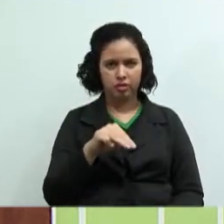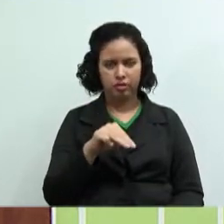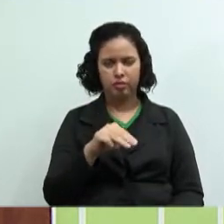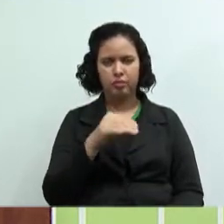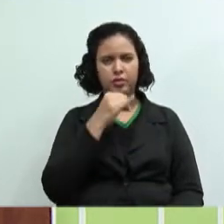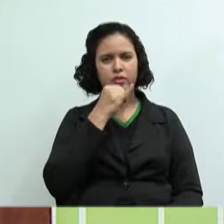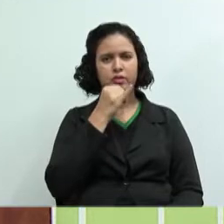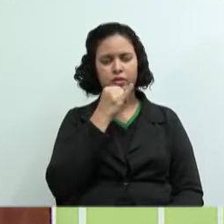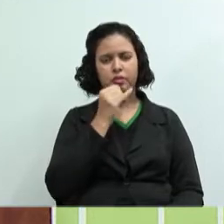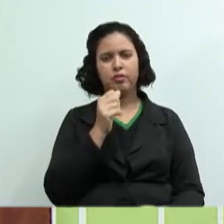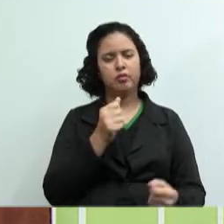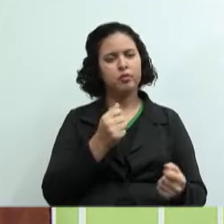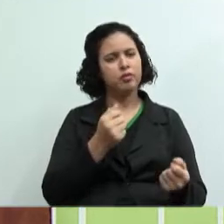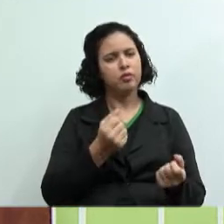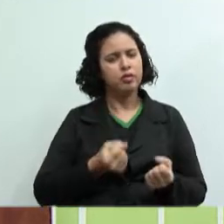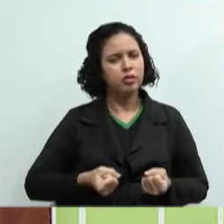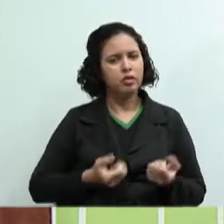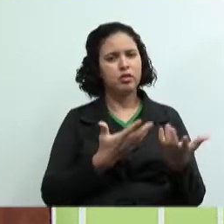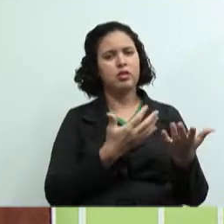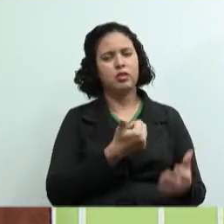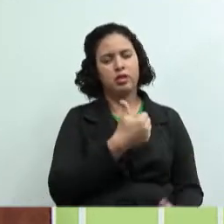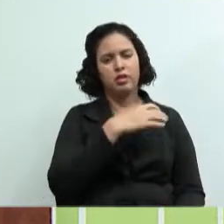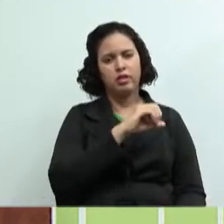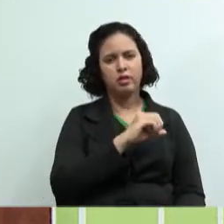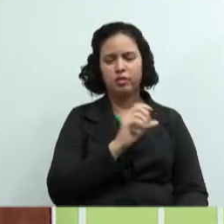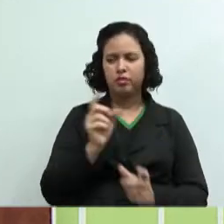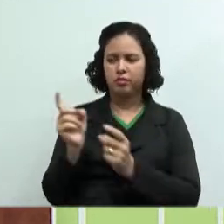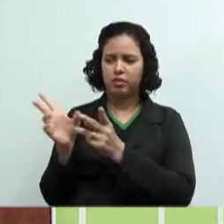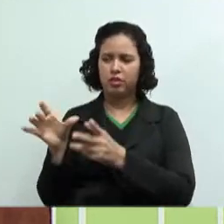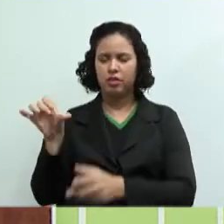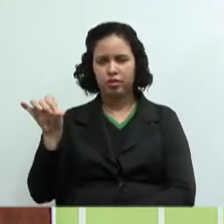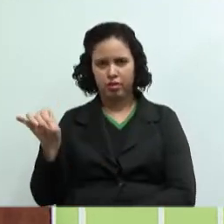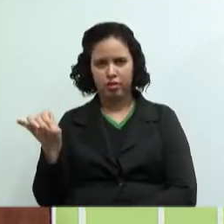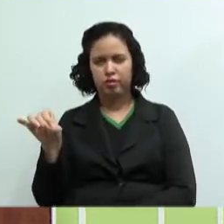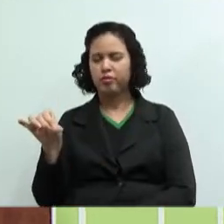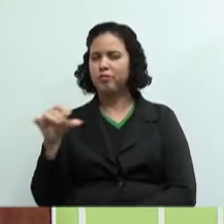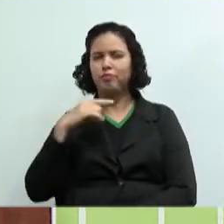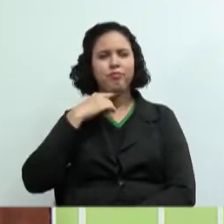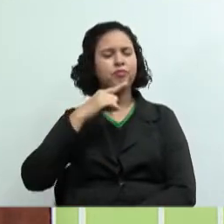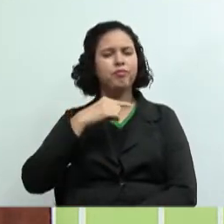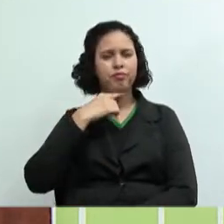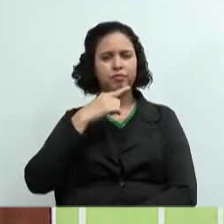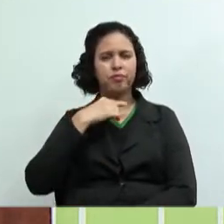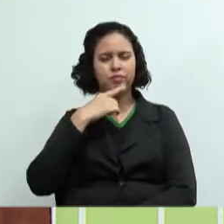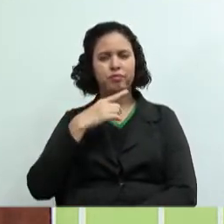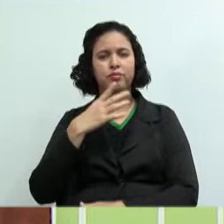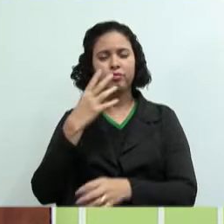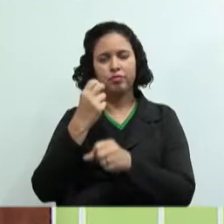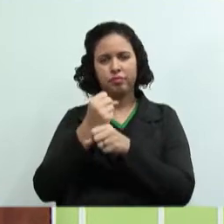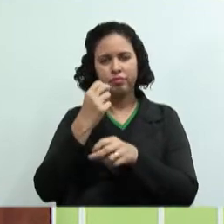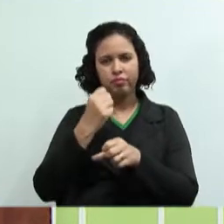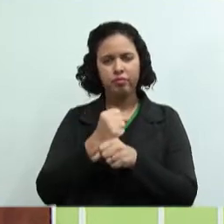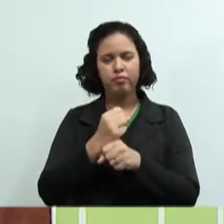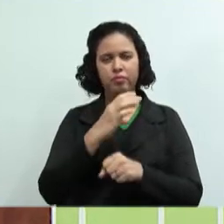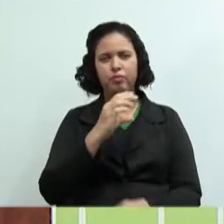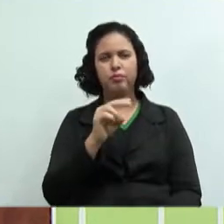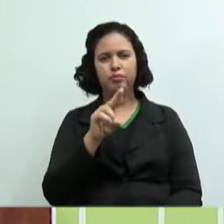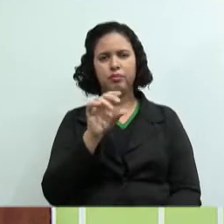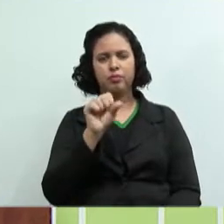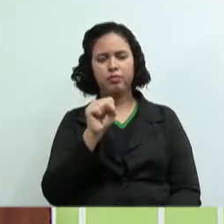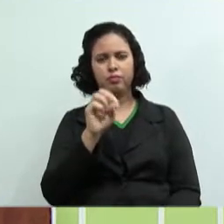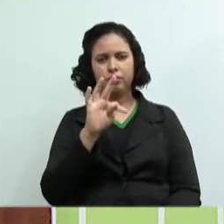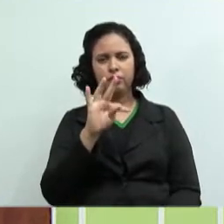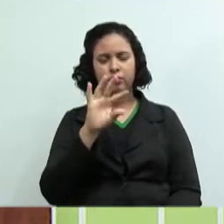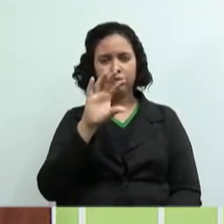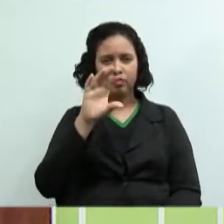$9,00. Então, por isso que a contabilidade de custos, ela é importante para determinar o quê? Qual o meu ganho na venda? vou ter